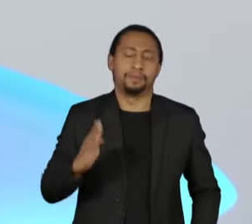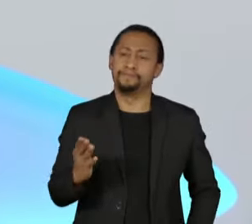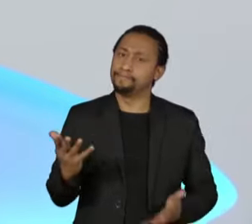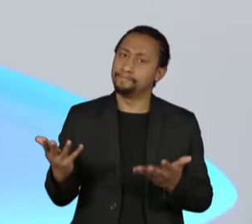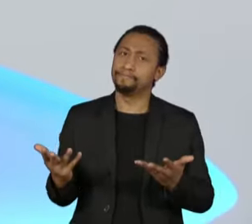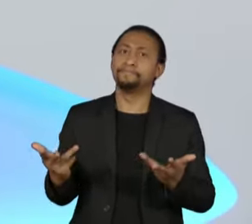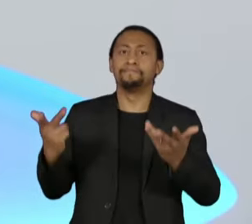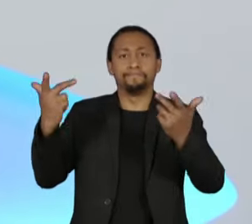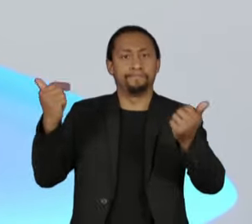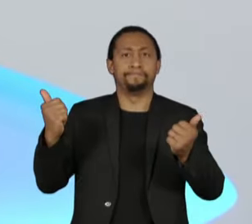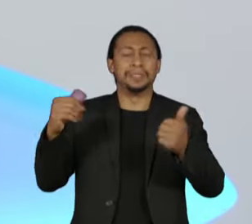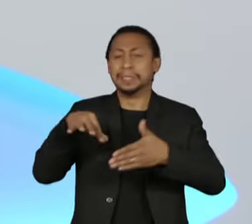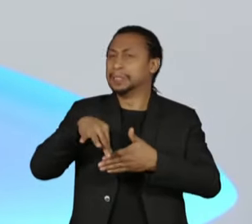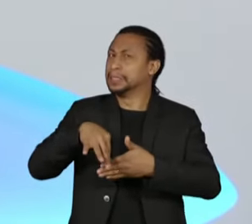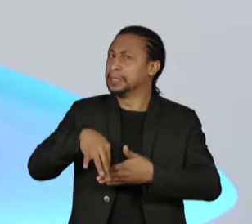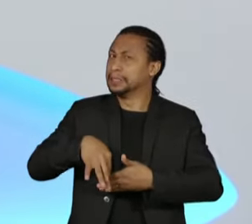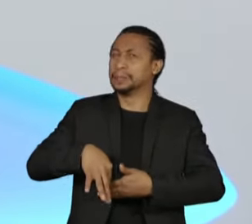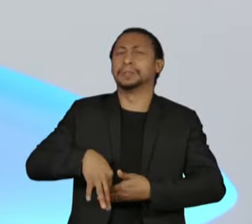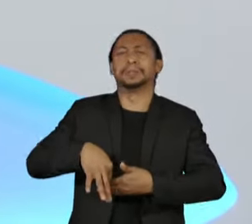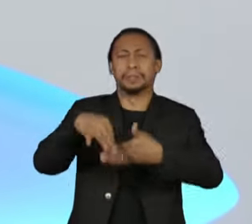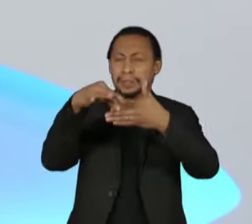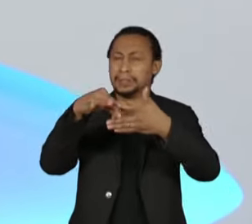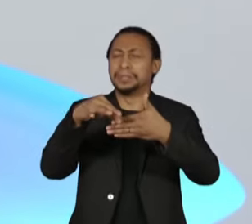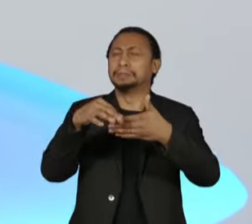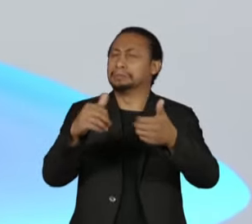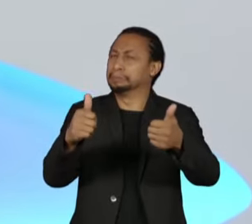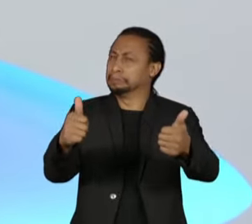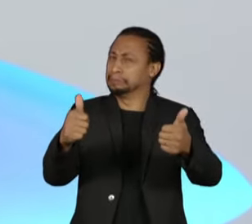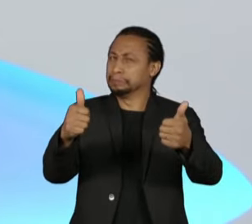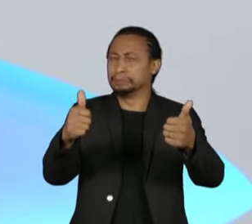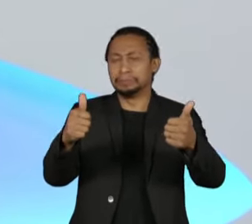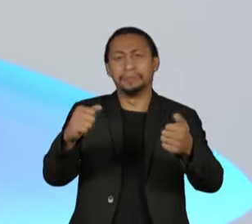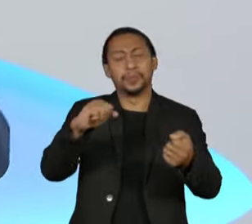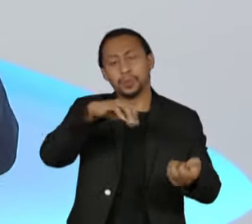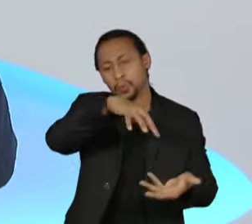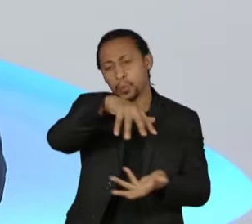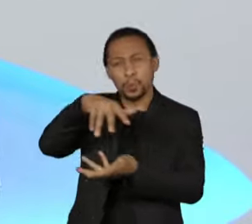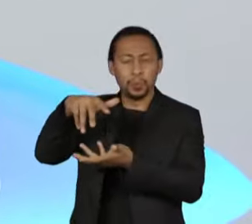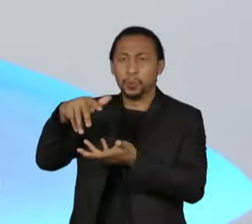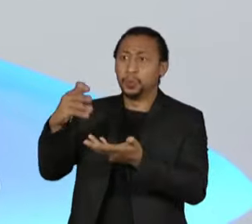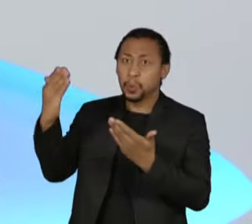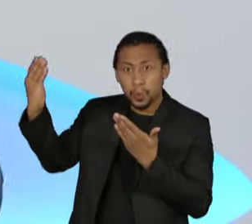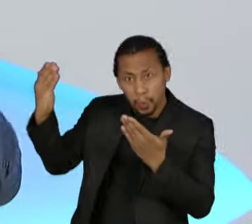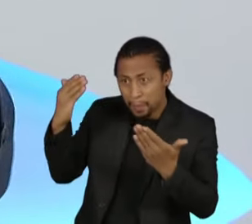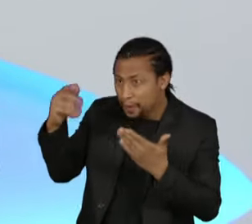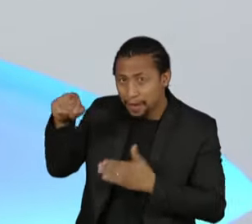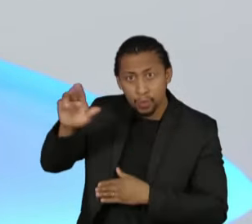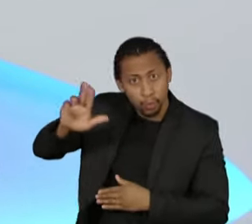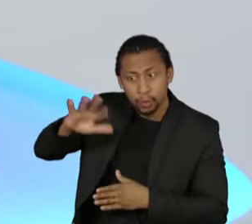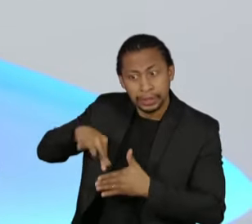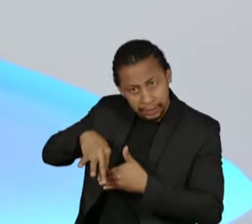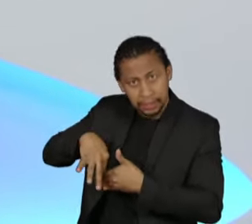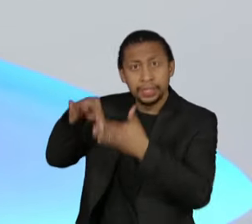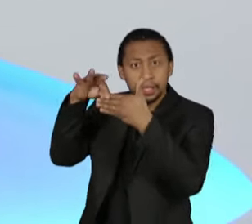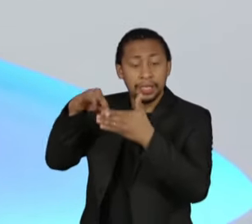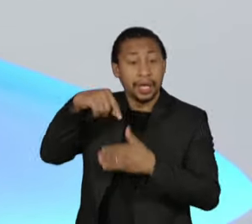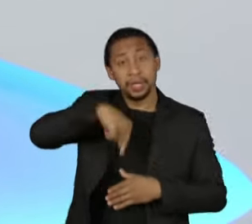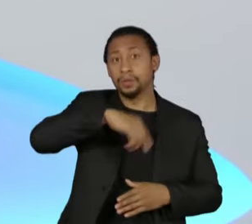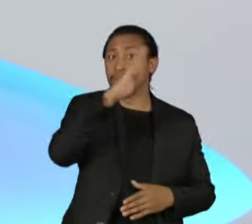líderes do planeta. É o maior líder do Brasil e um dos maiores líderes do planeta.